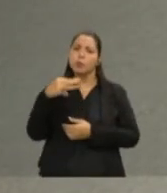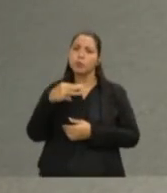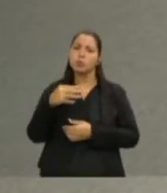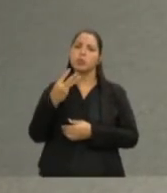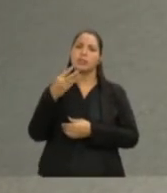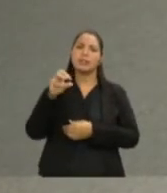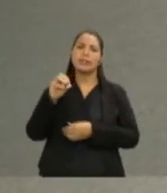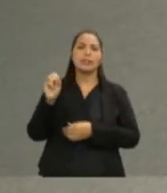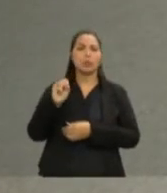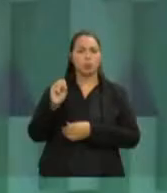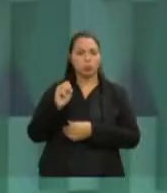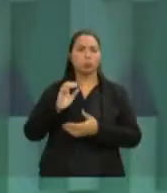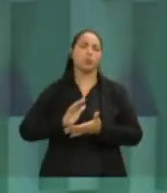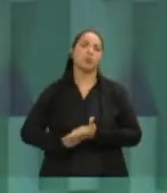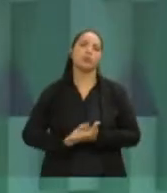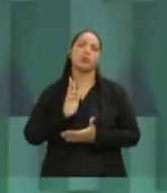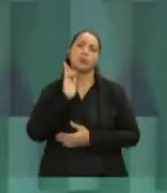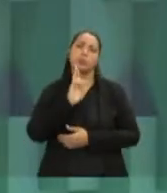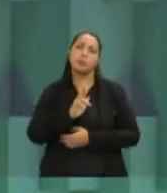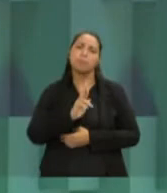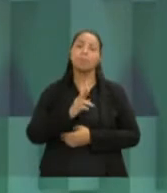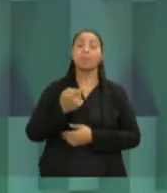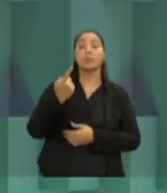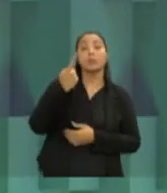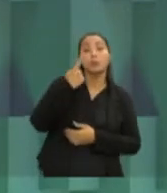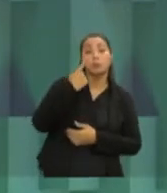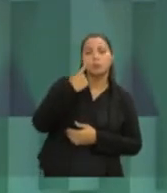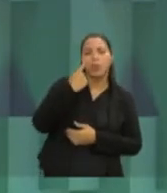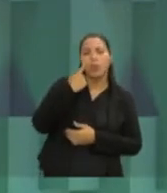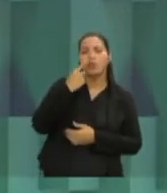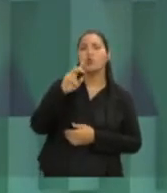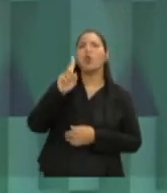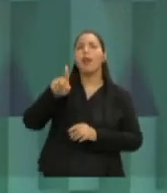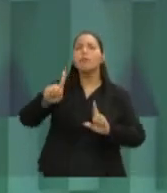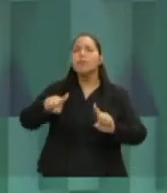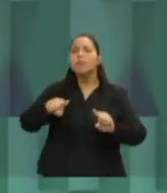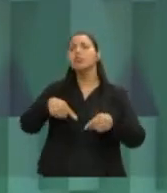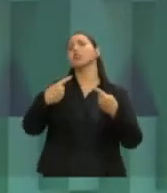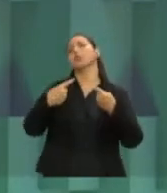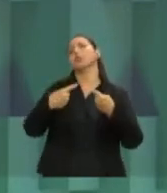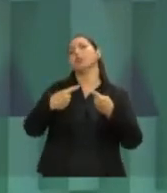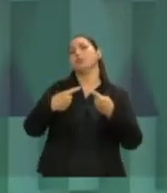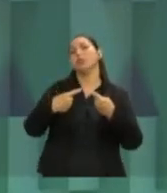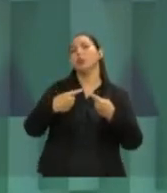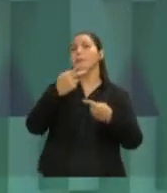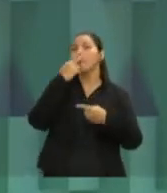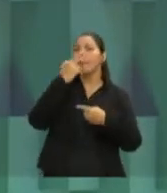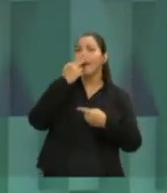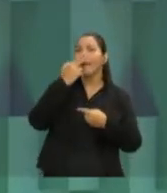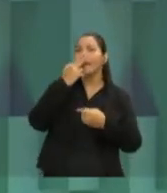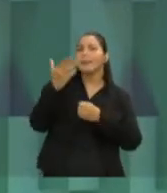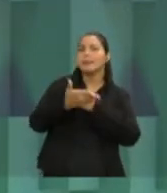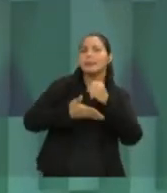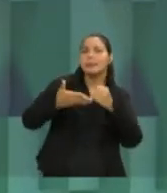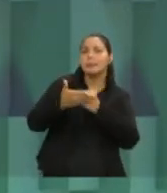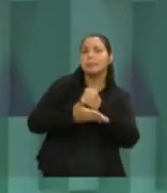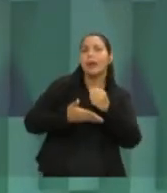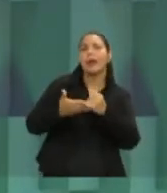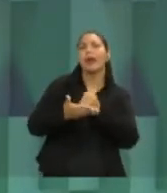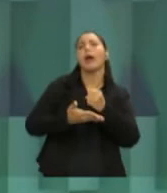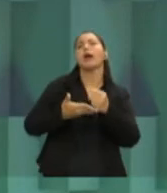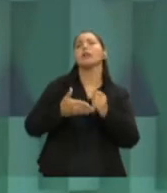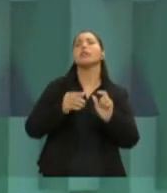resposta. Eu vejo esse tema desafiador. Eu acho que é fundamental a articulação entre as forças,